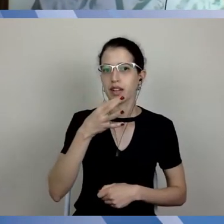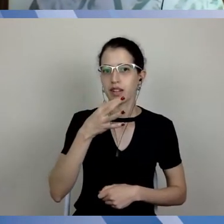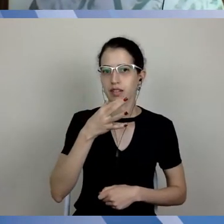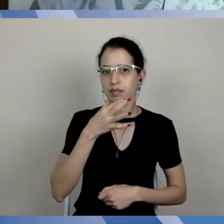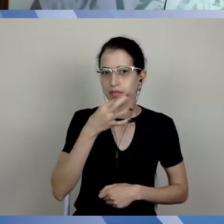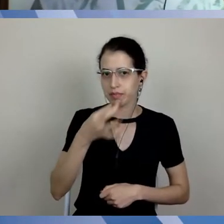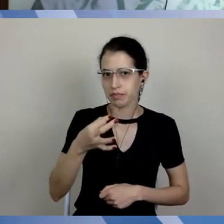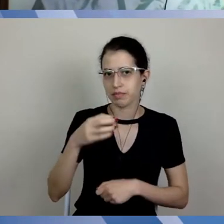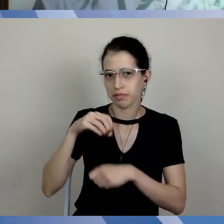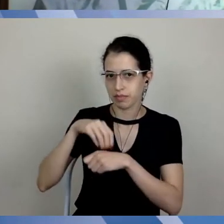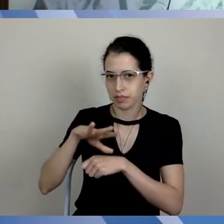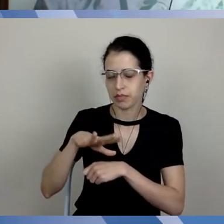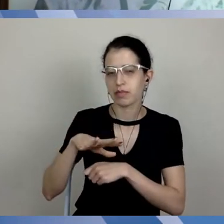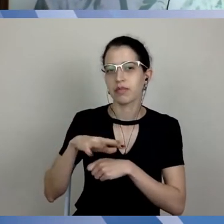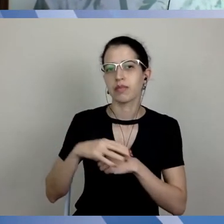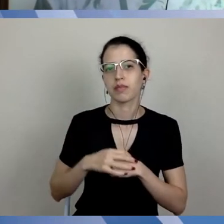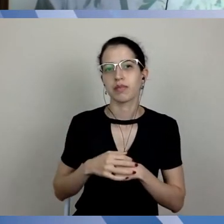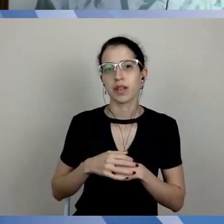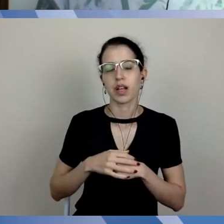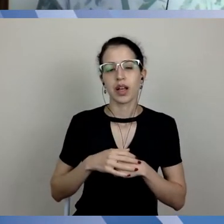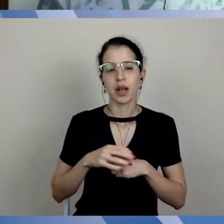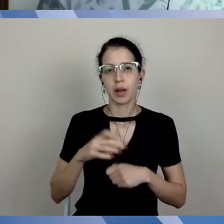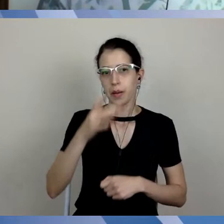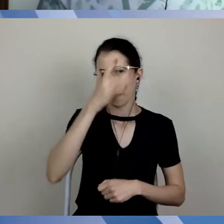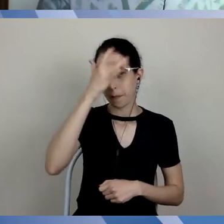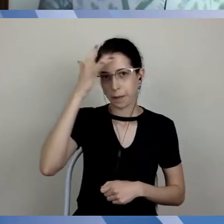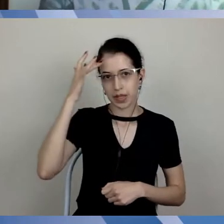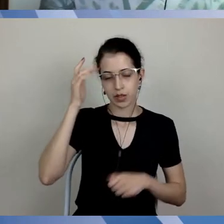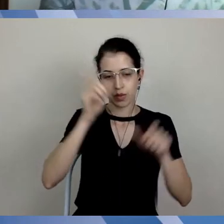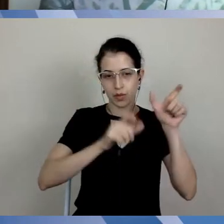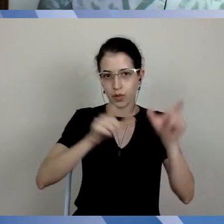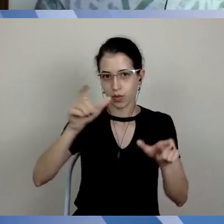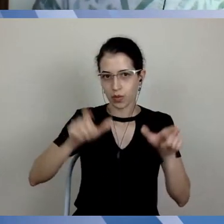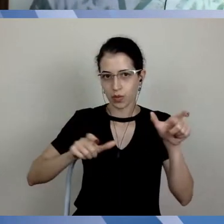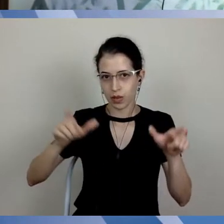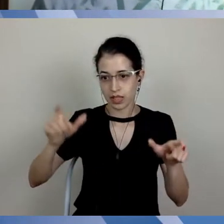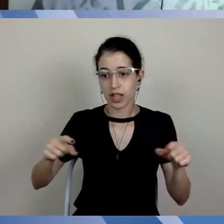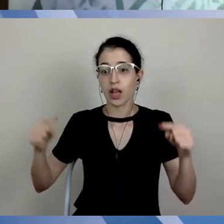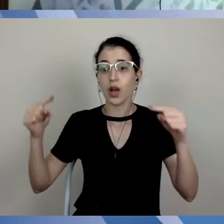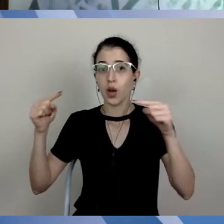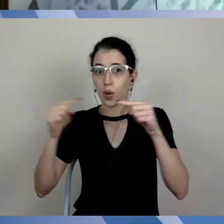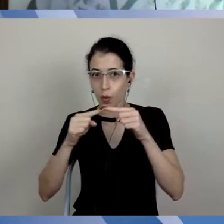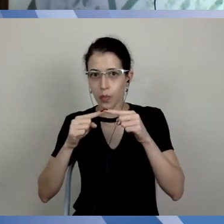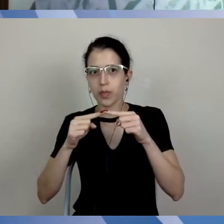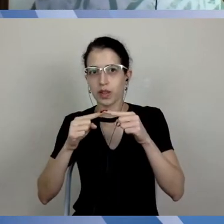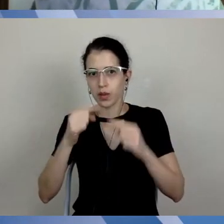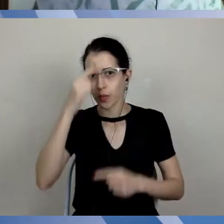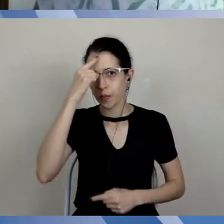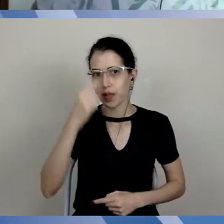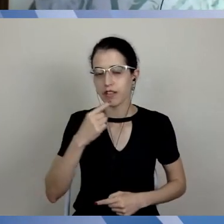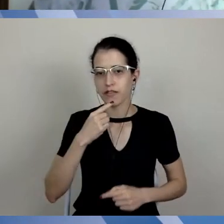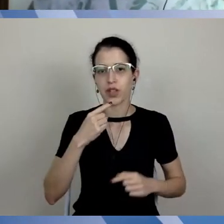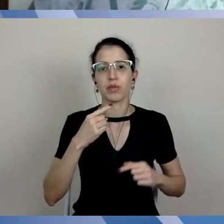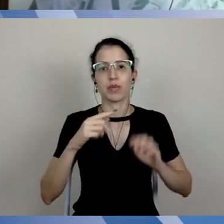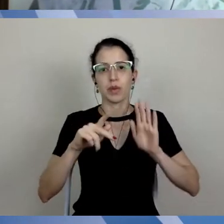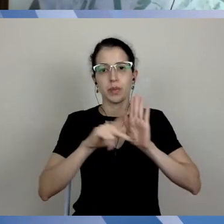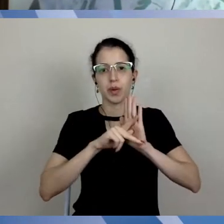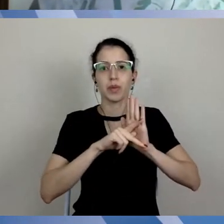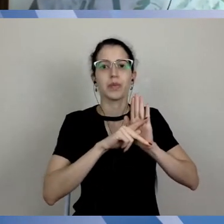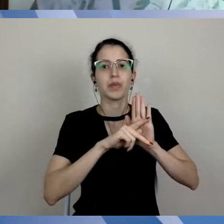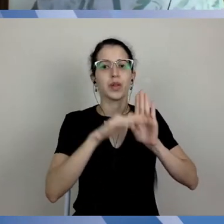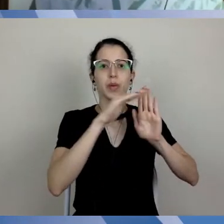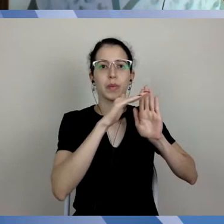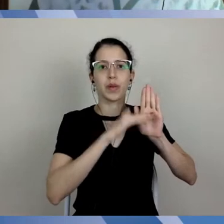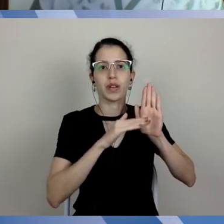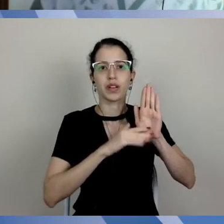pessoas que se enquadrarem nas categorias do programa de vacinação, que elas procurem a vacina de acordo com as categorias às quais elas